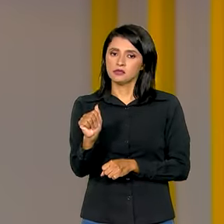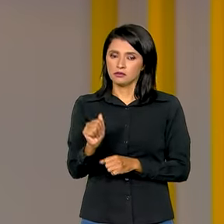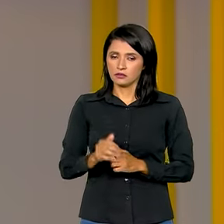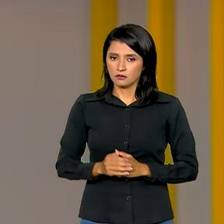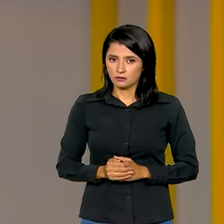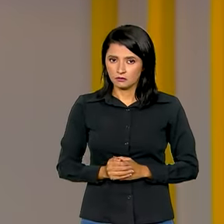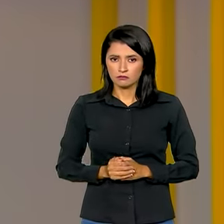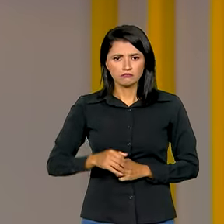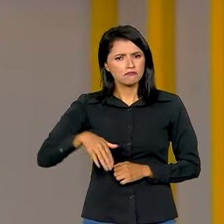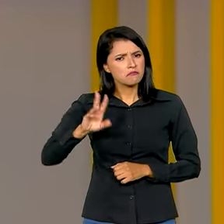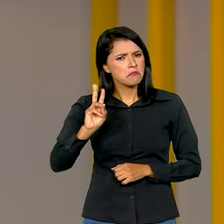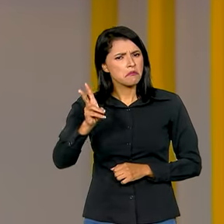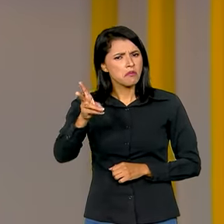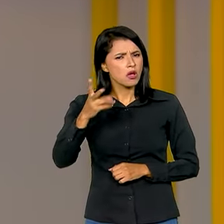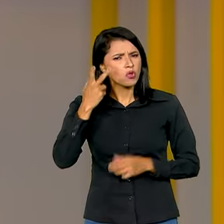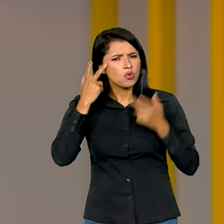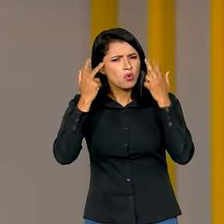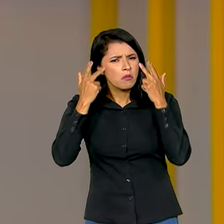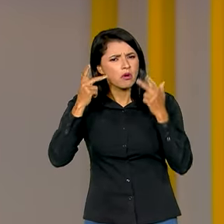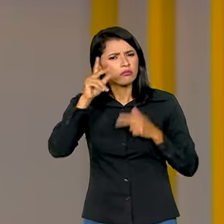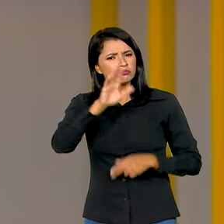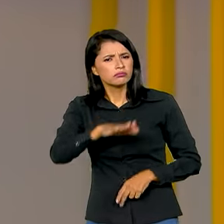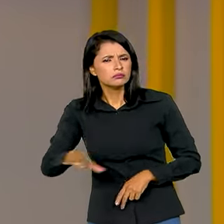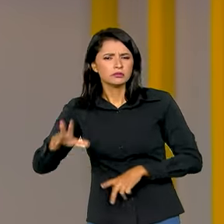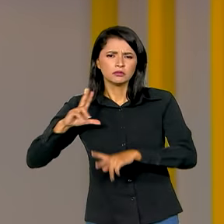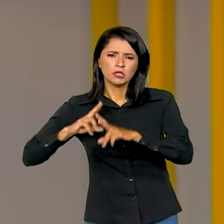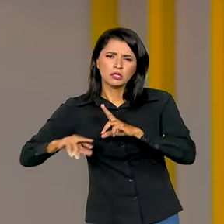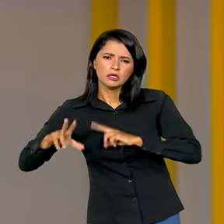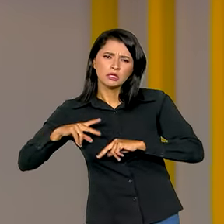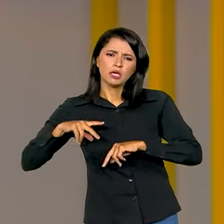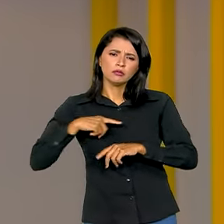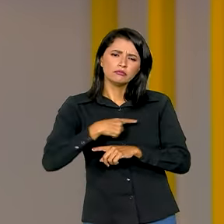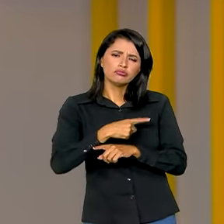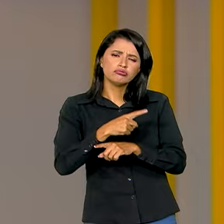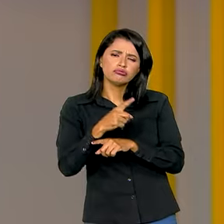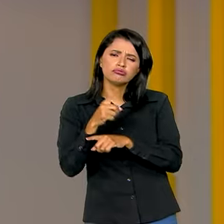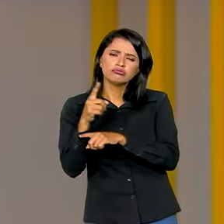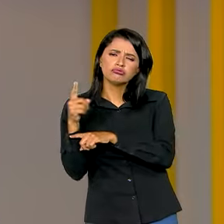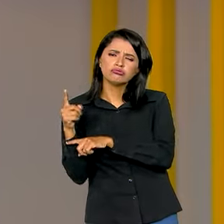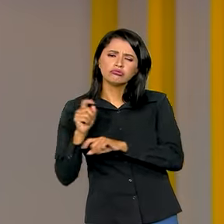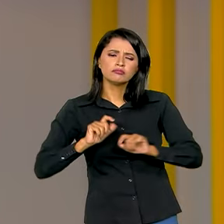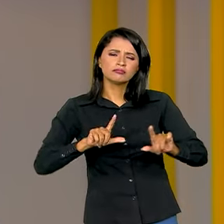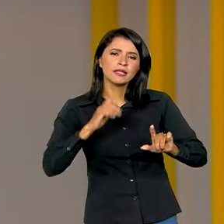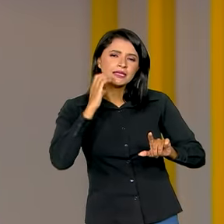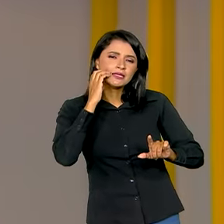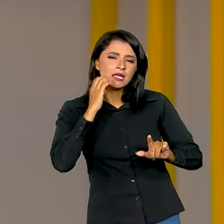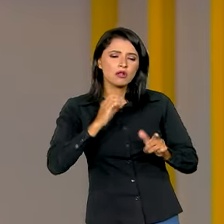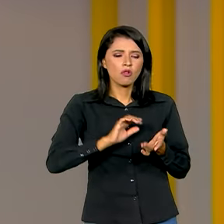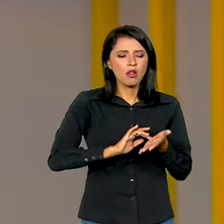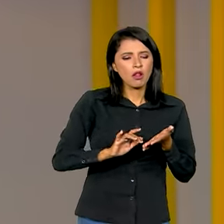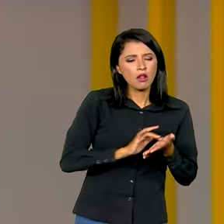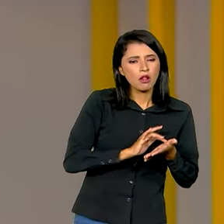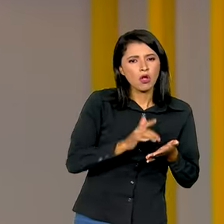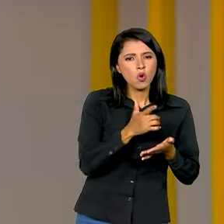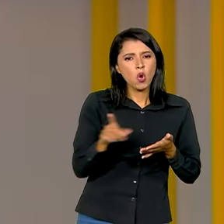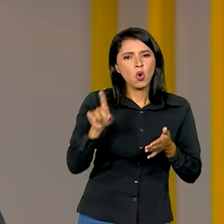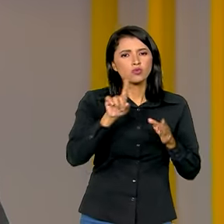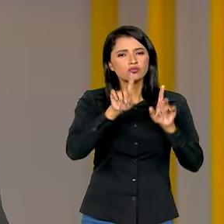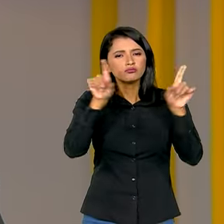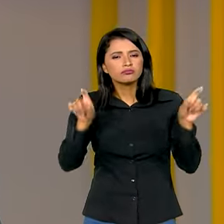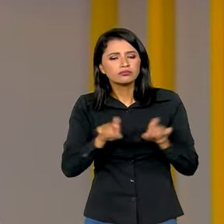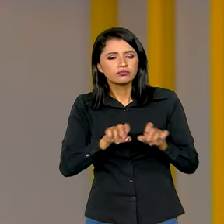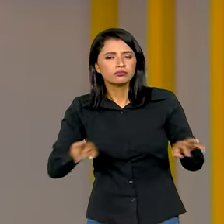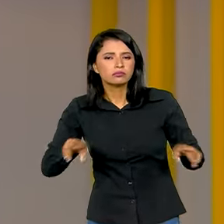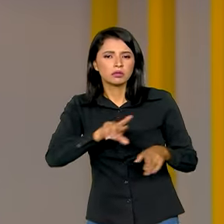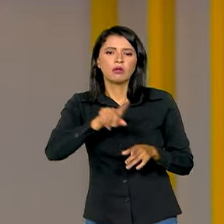É cada dia mais comum crianças e adolescentes passarem horas diante da tela do celular ou de outros dispositivos, o que pode ser